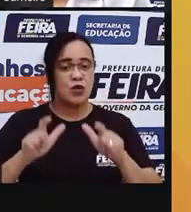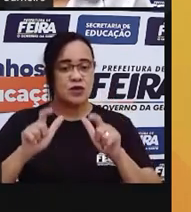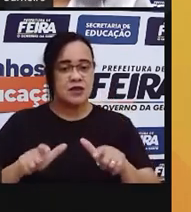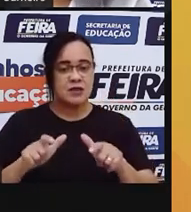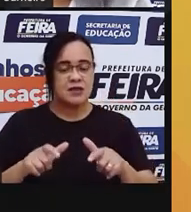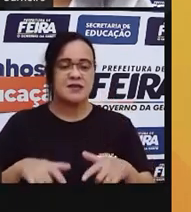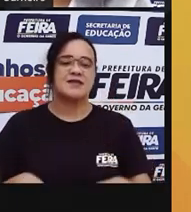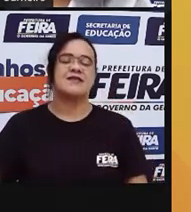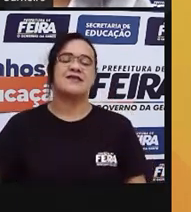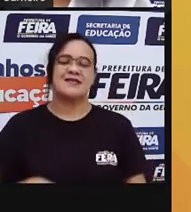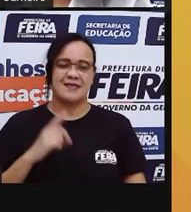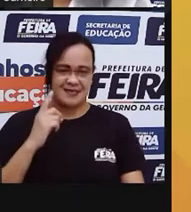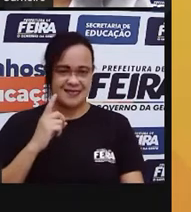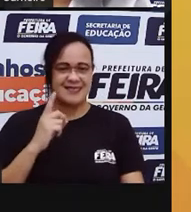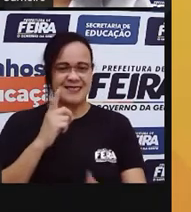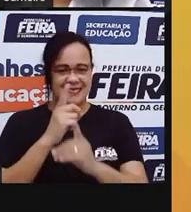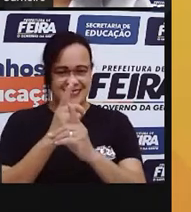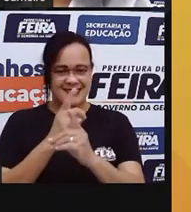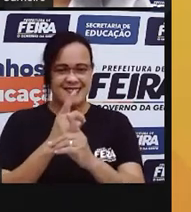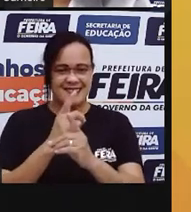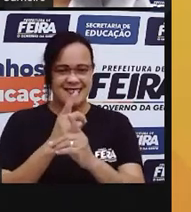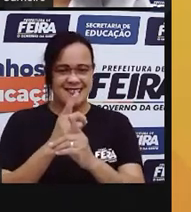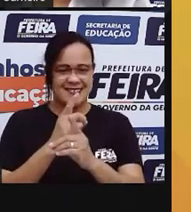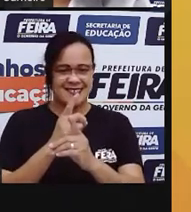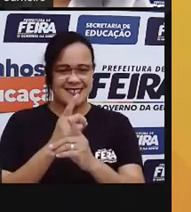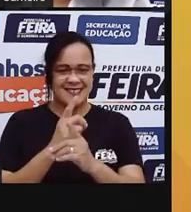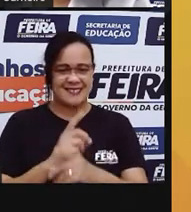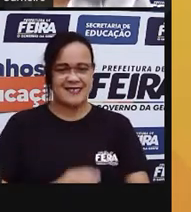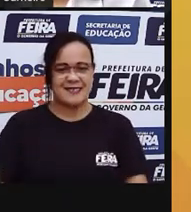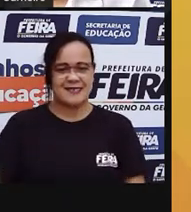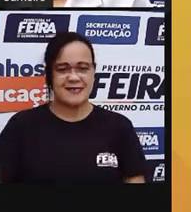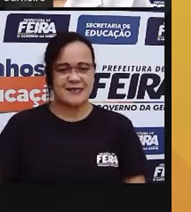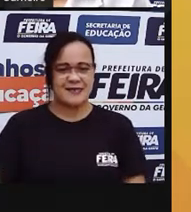Já sabemos Você sabe onde está? Procura aí Aponta com o dedinho